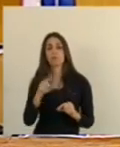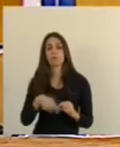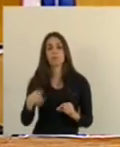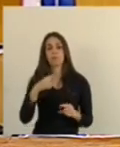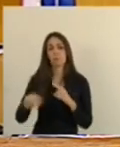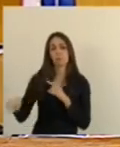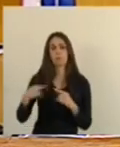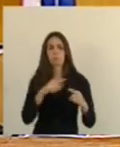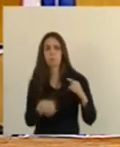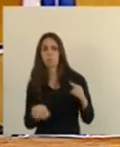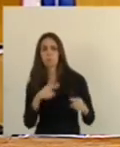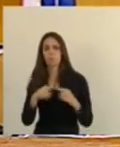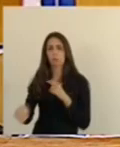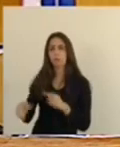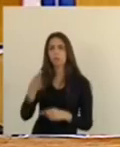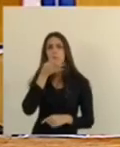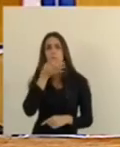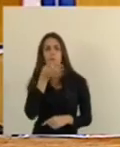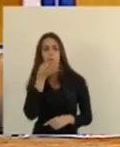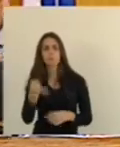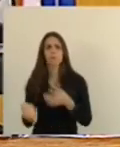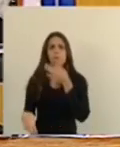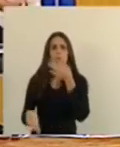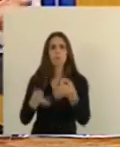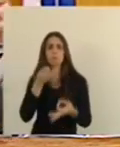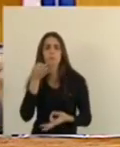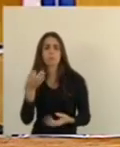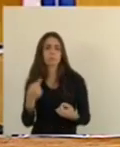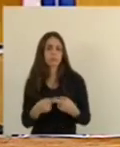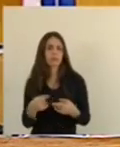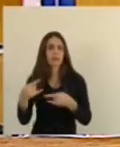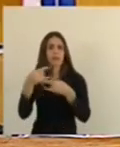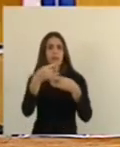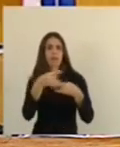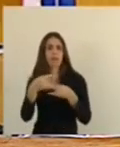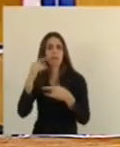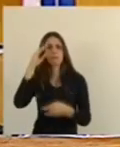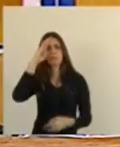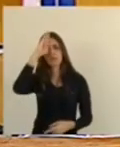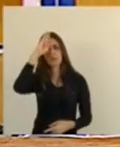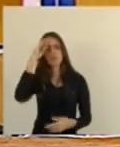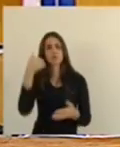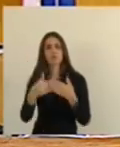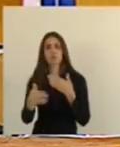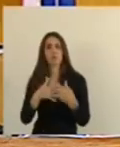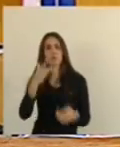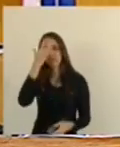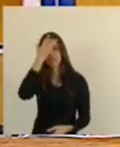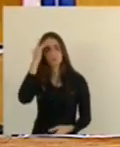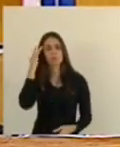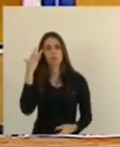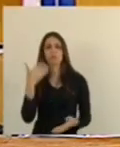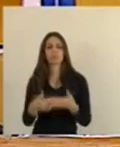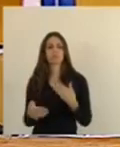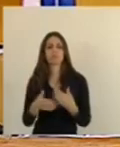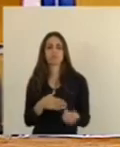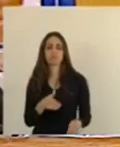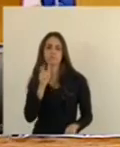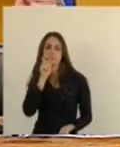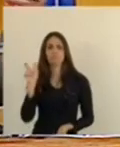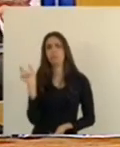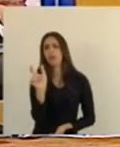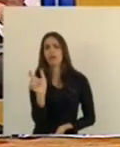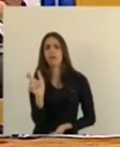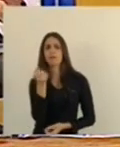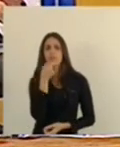Das opiniões Das pessoas Não é porque Era a live do presidente Não Poderia ser qualquer pessoa Na sexta-feira Eu peguei